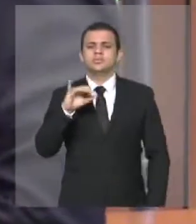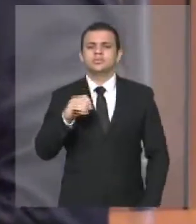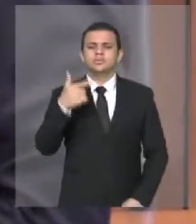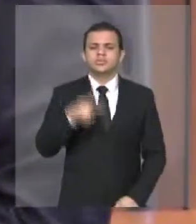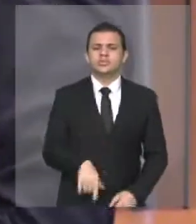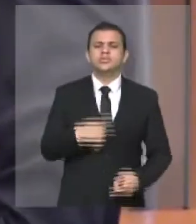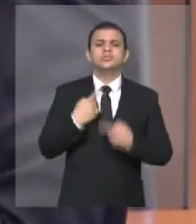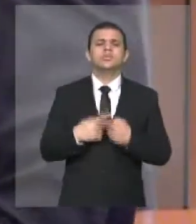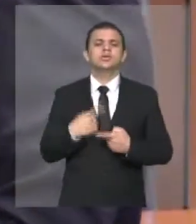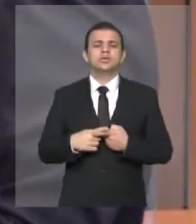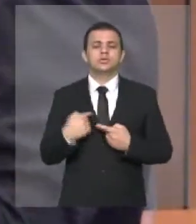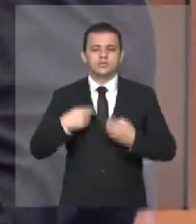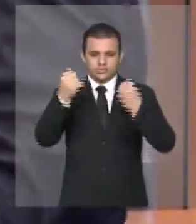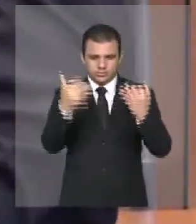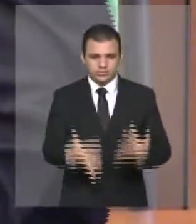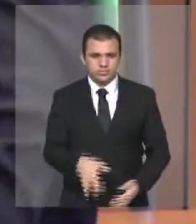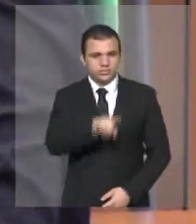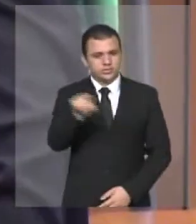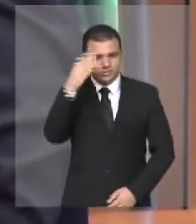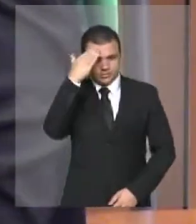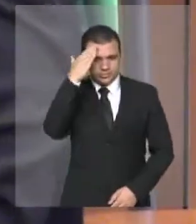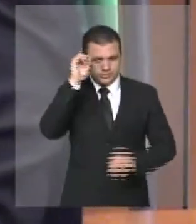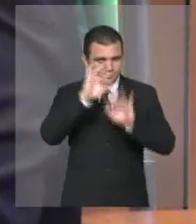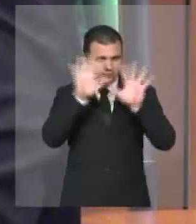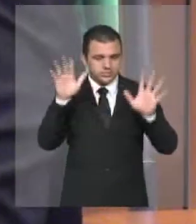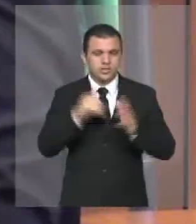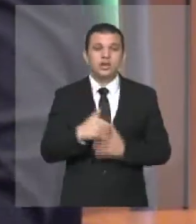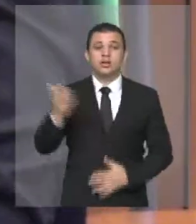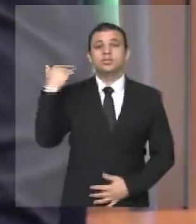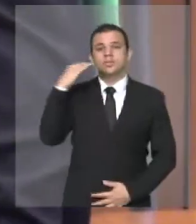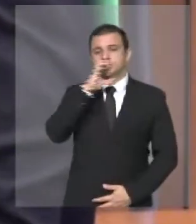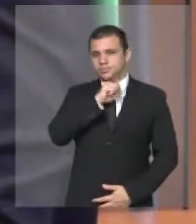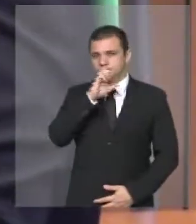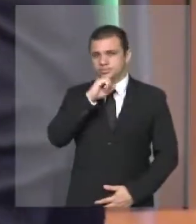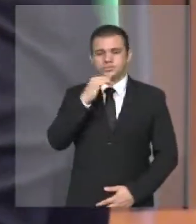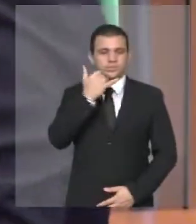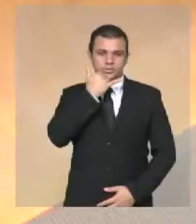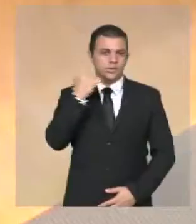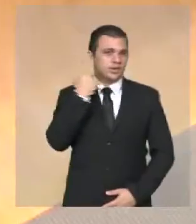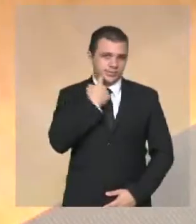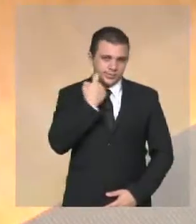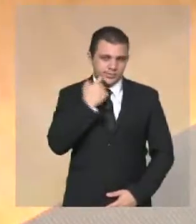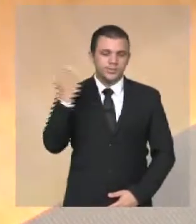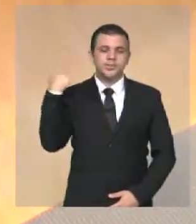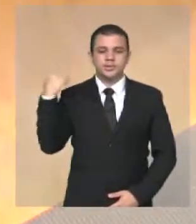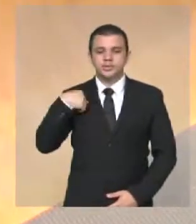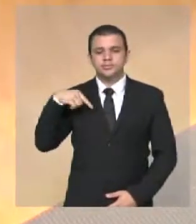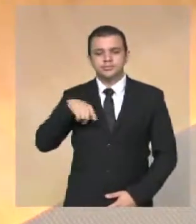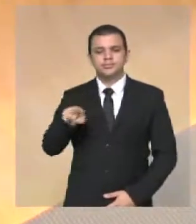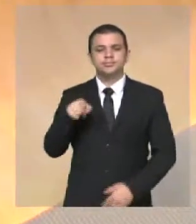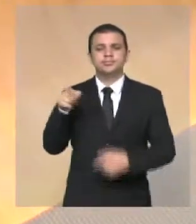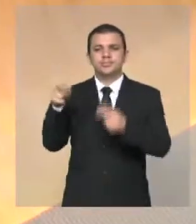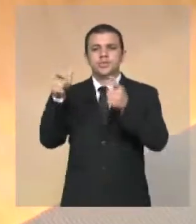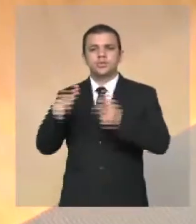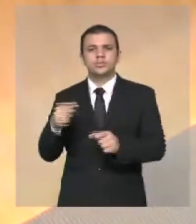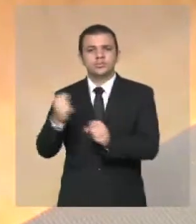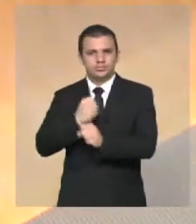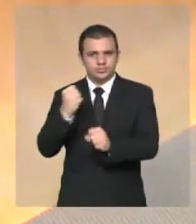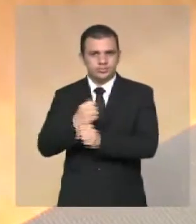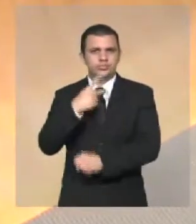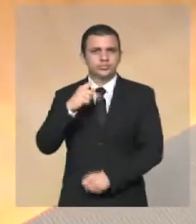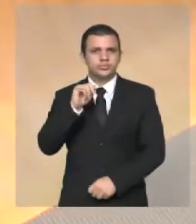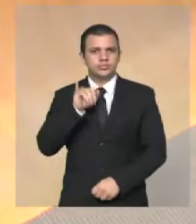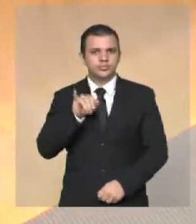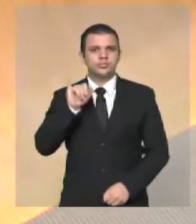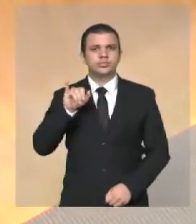que vocês possam entender. No último sábado eu fui, na última sexta-feira, eu fui ao local da construção, por